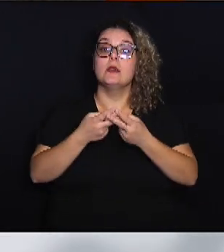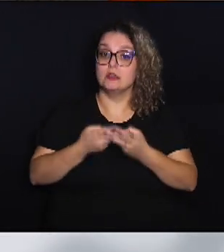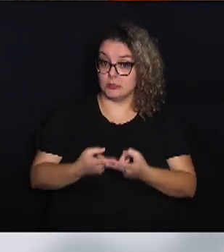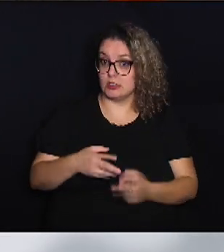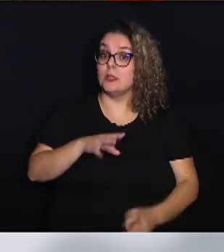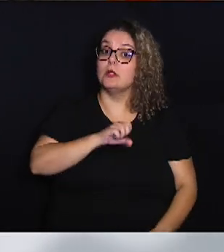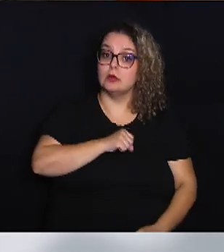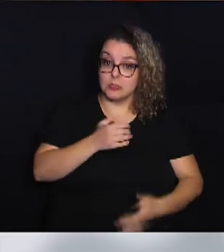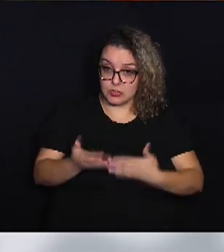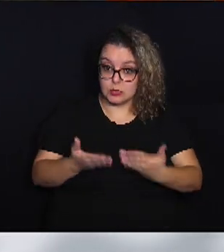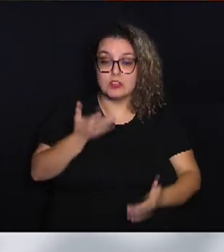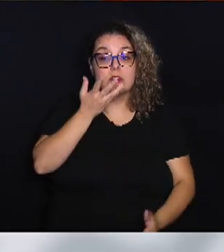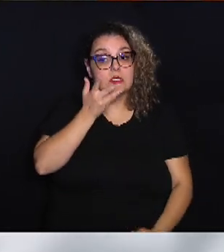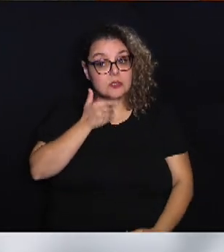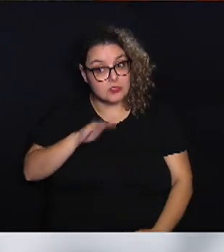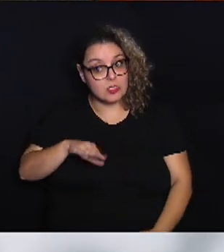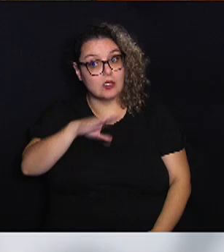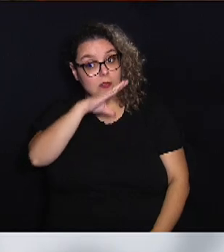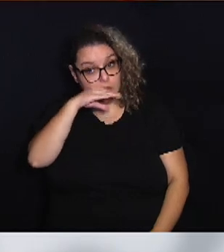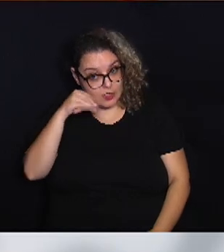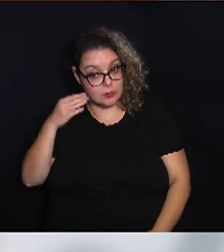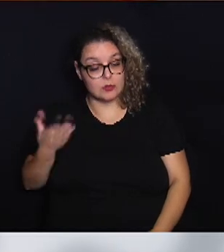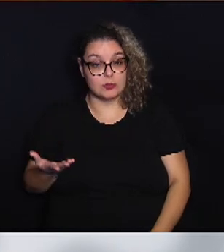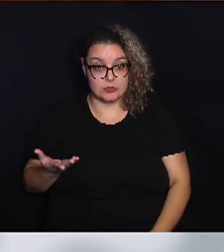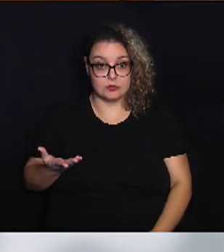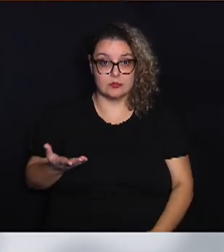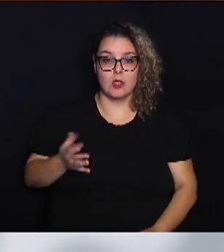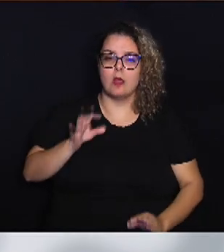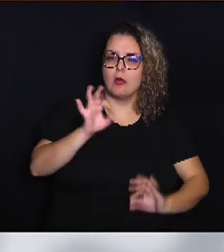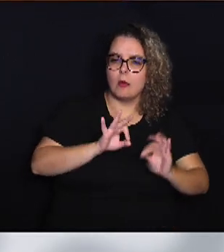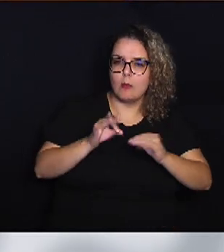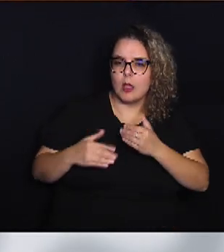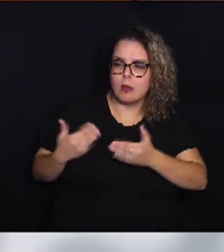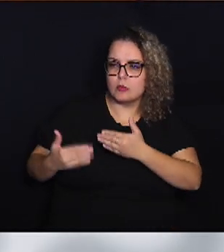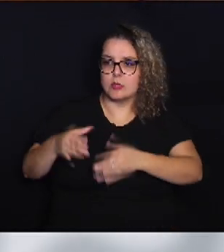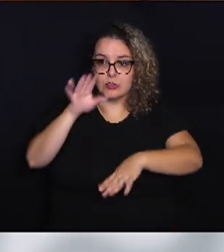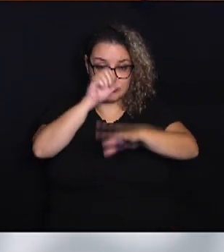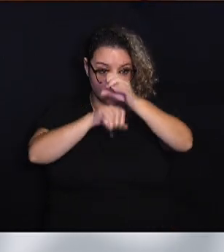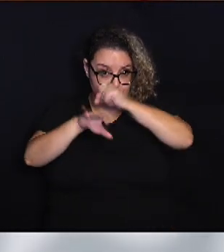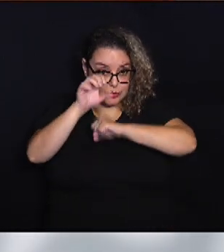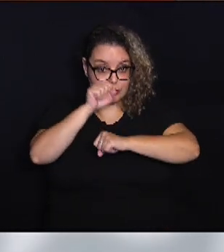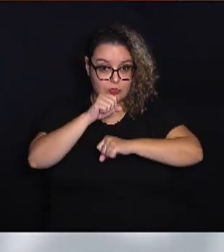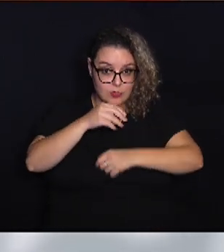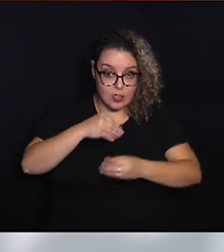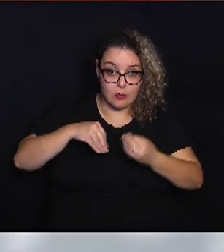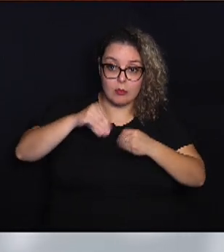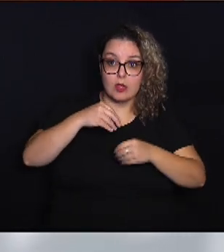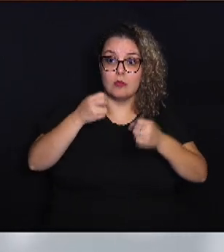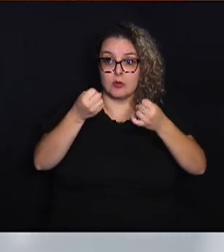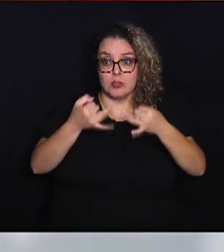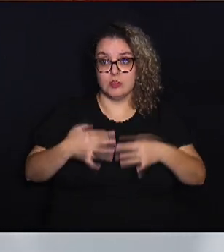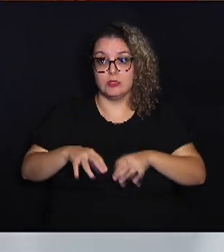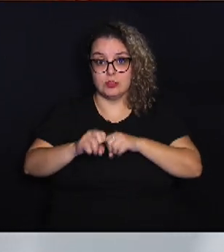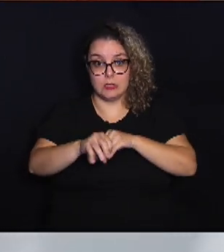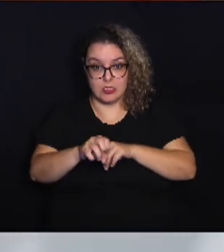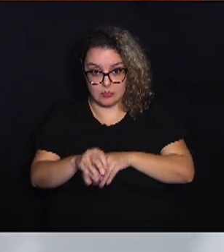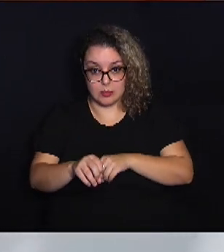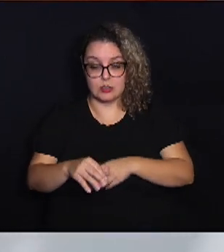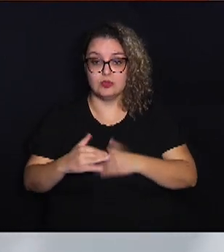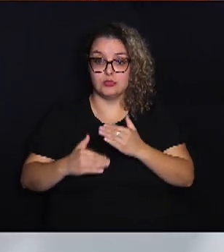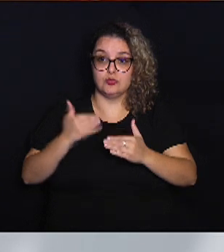gostar de lidar com crianças e adolescentes. Planeja processos de aprendizagem, envolve a orientação educacional,